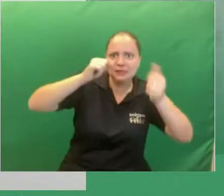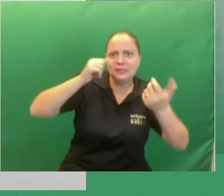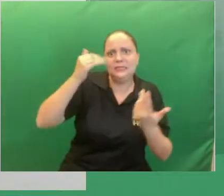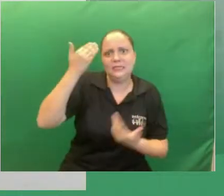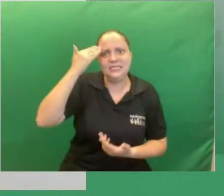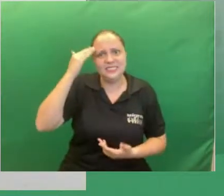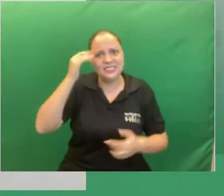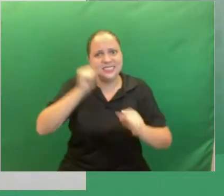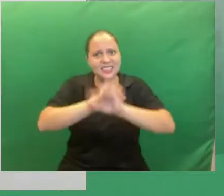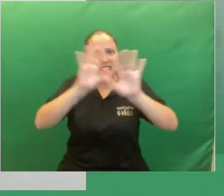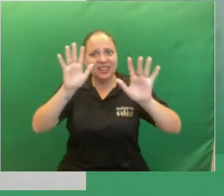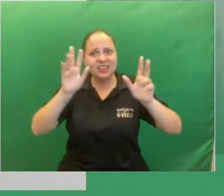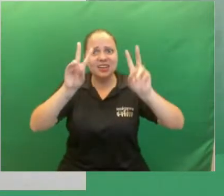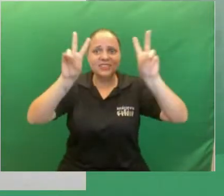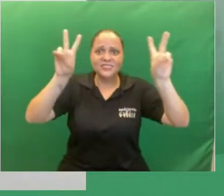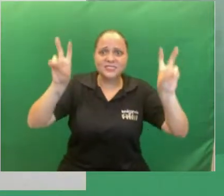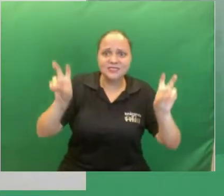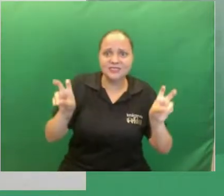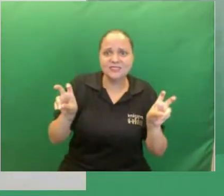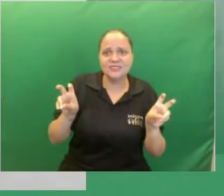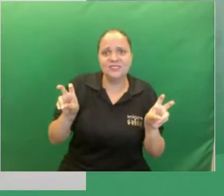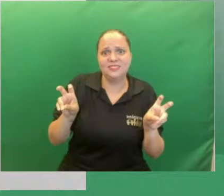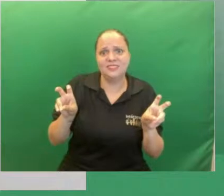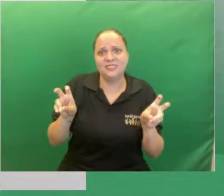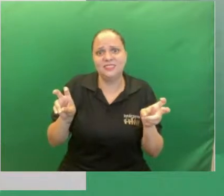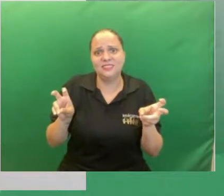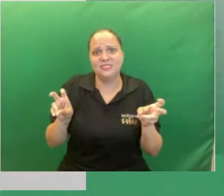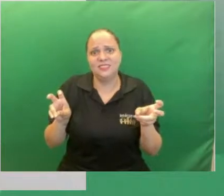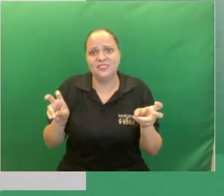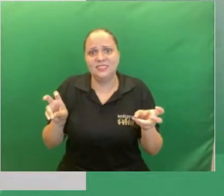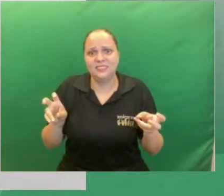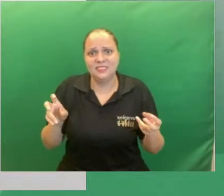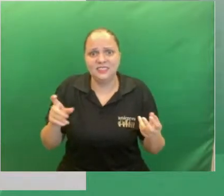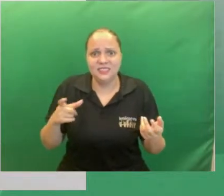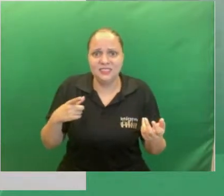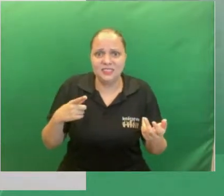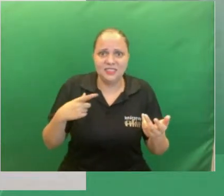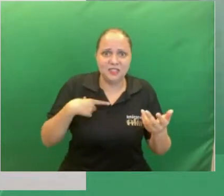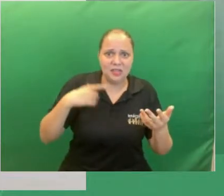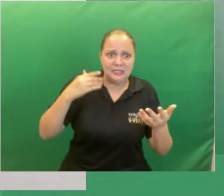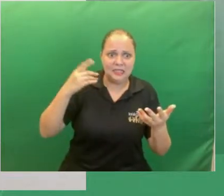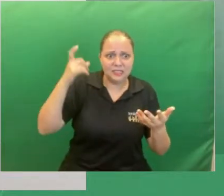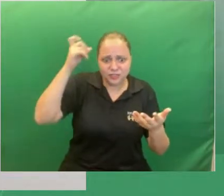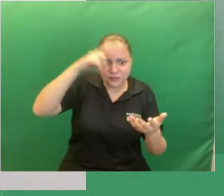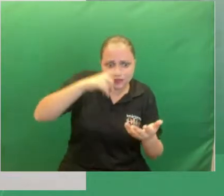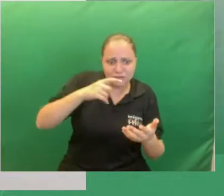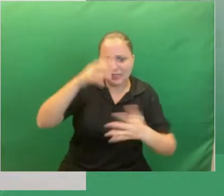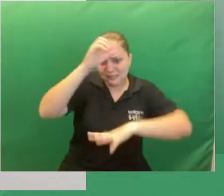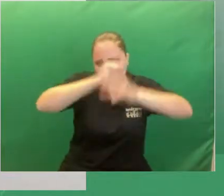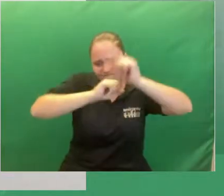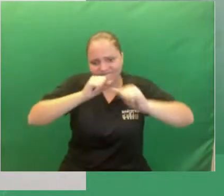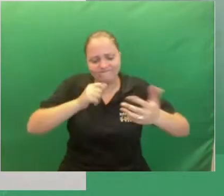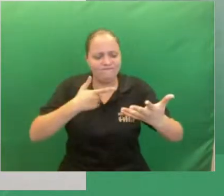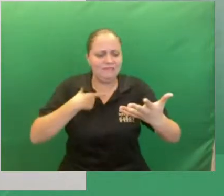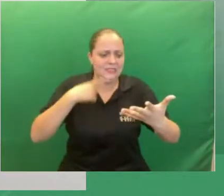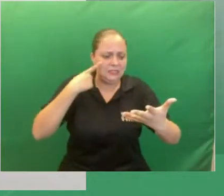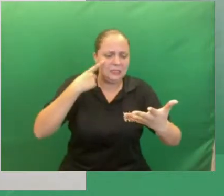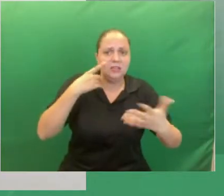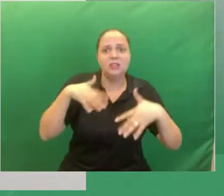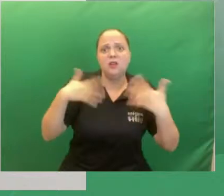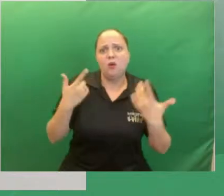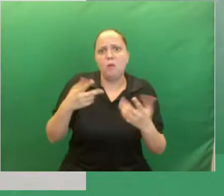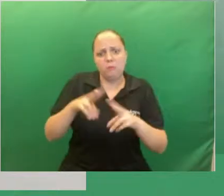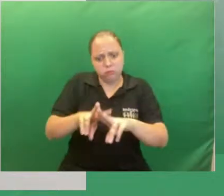desistem porque tem muitos vídeos que não tem uma agenda aquela dificuldade de aprendizagem entendeu e isso me levou a